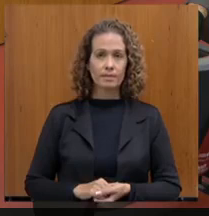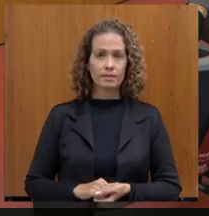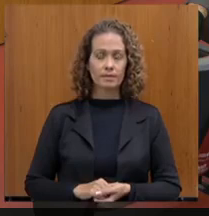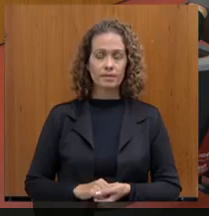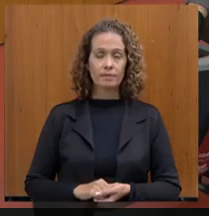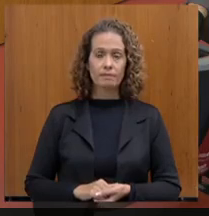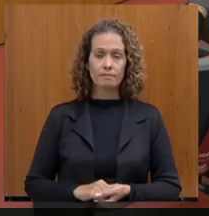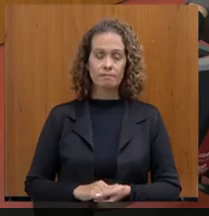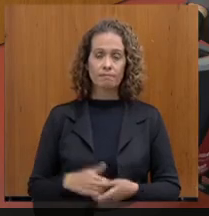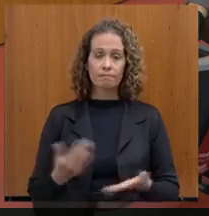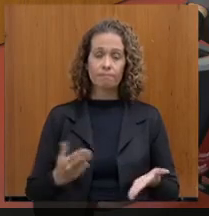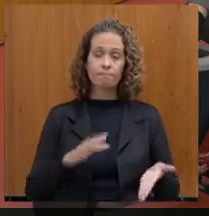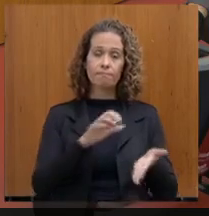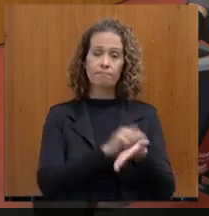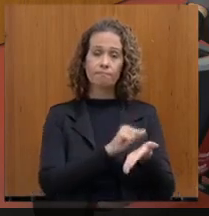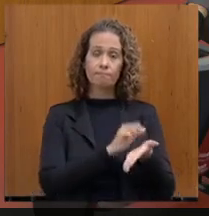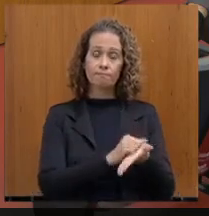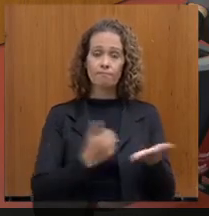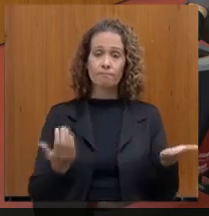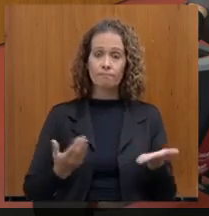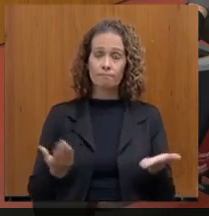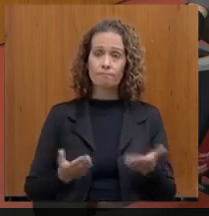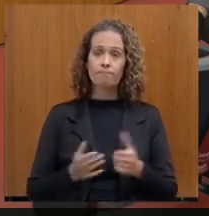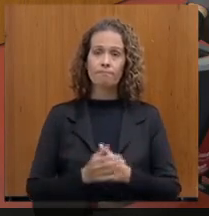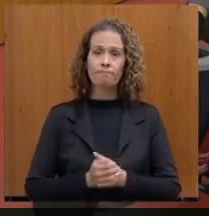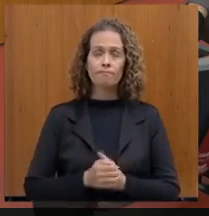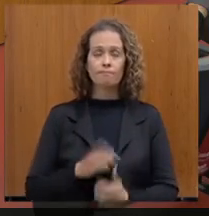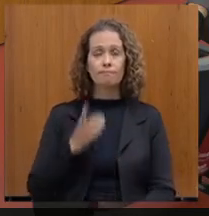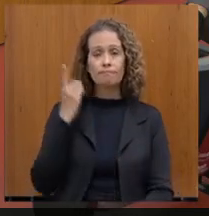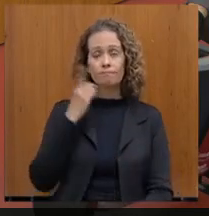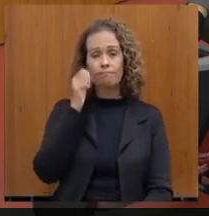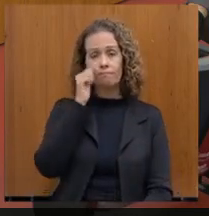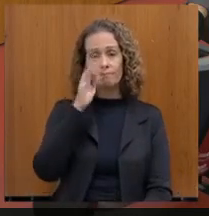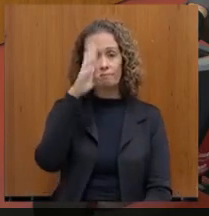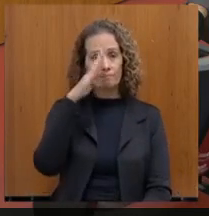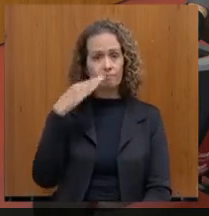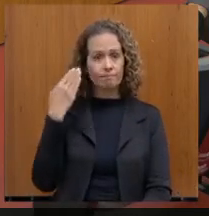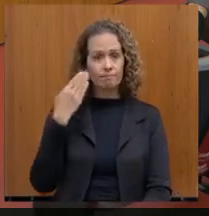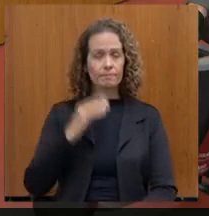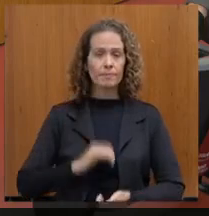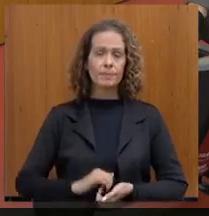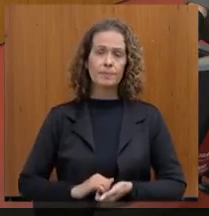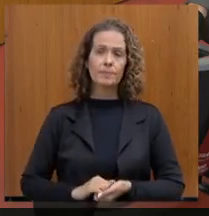Pela hora de inscrição, concedo a palavra a excelentíssima senhora deputada Beatriz Serqueira.